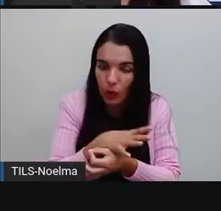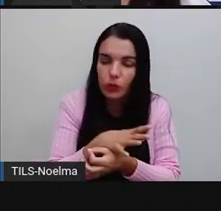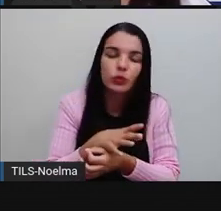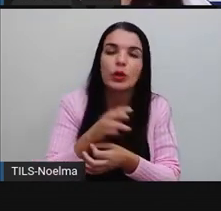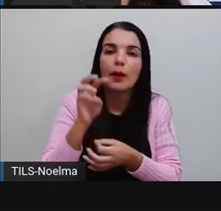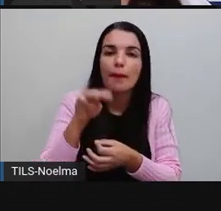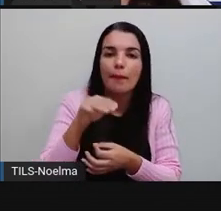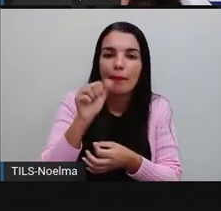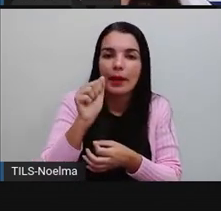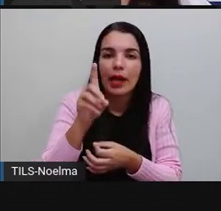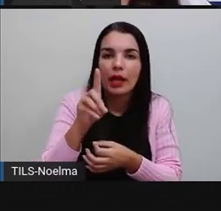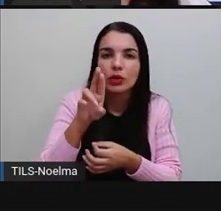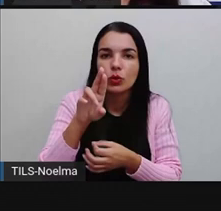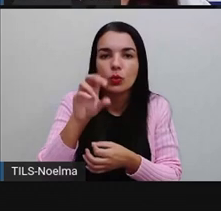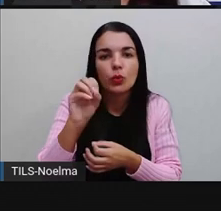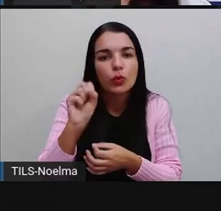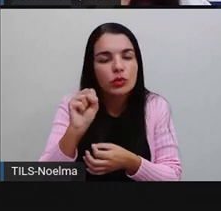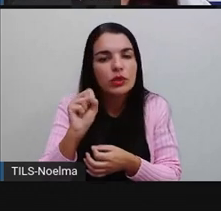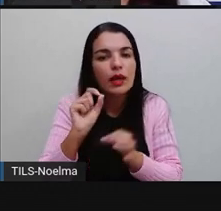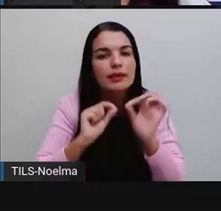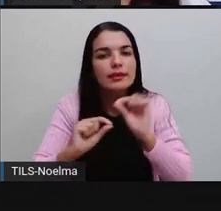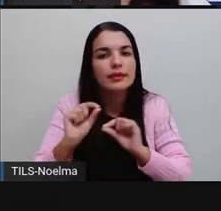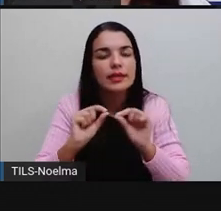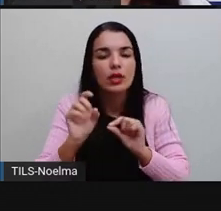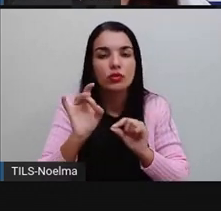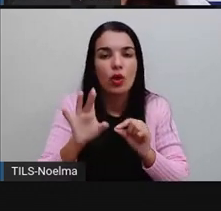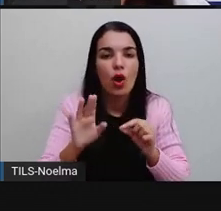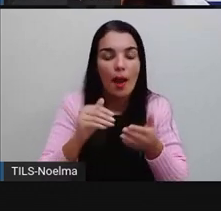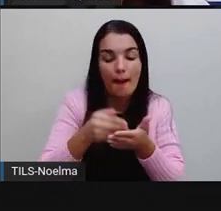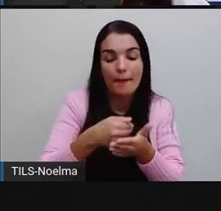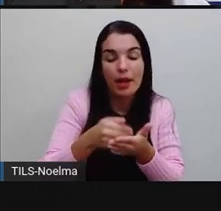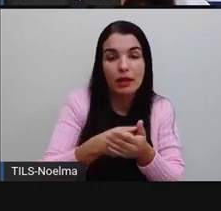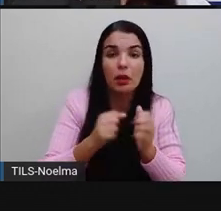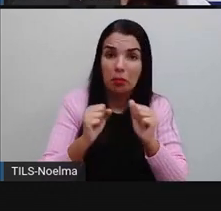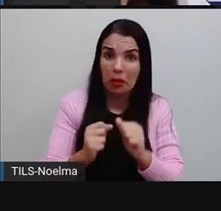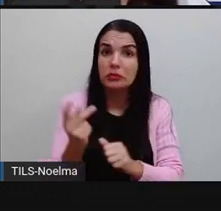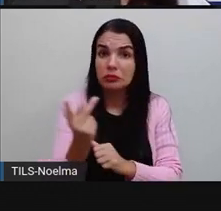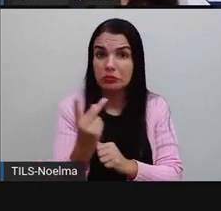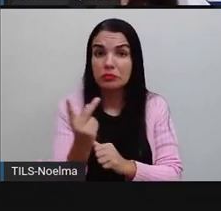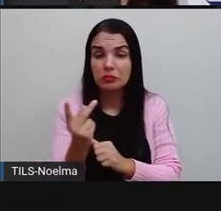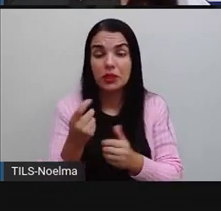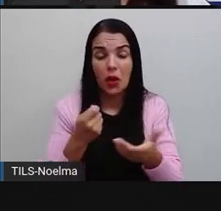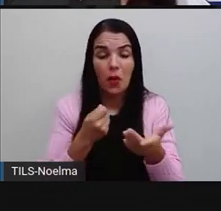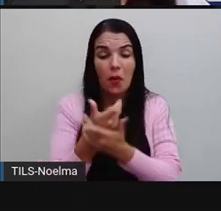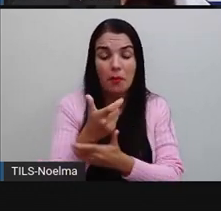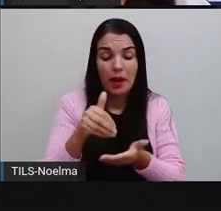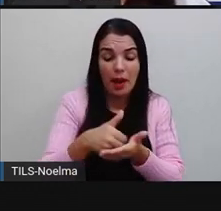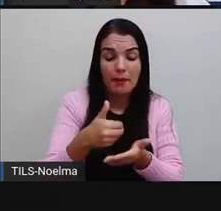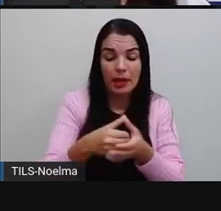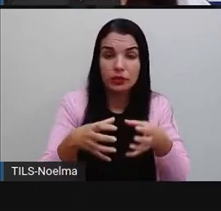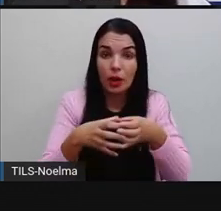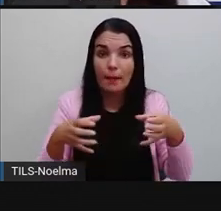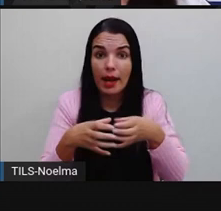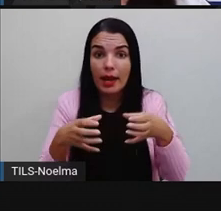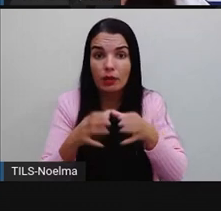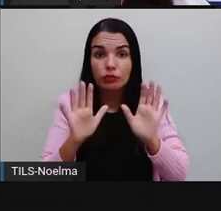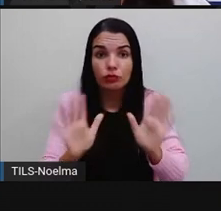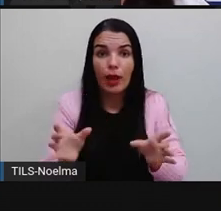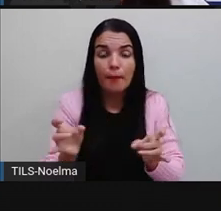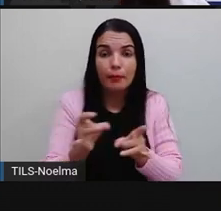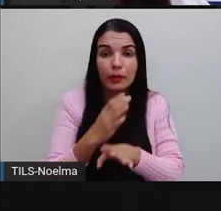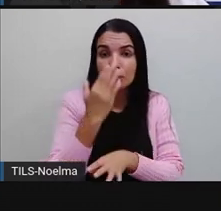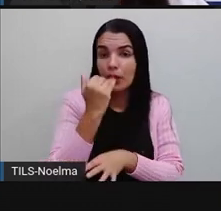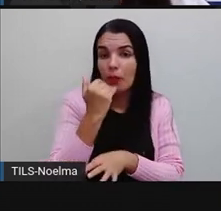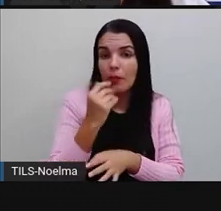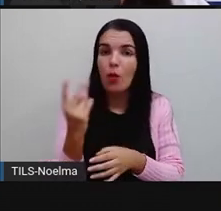Mas a gente poderia utilizar maduros para se referir a abacate e melão. Então, comprei abacate e melão maduros. Os